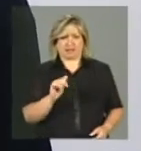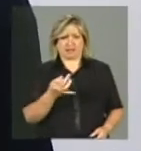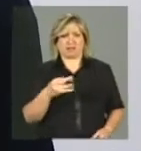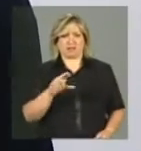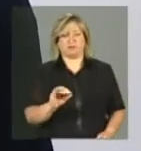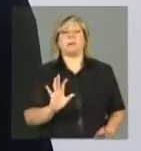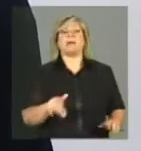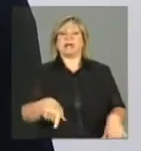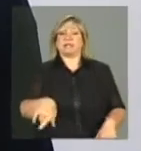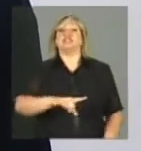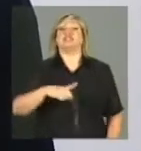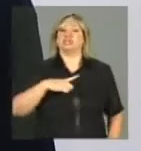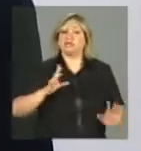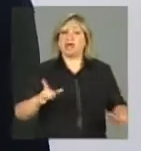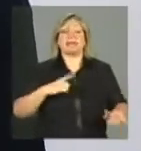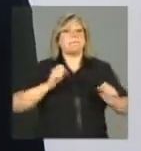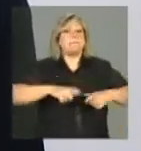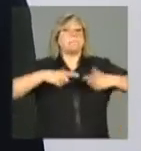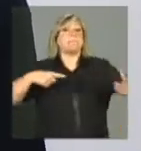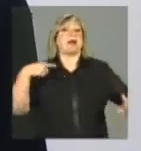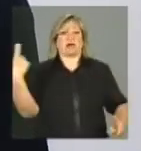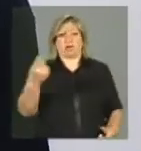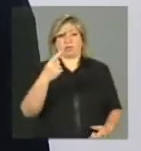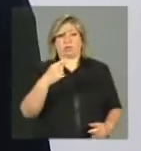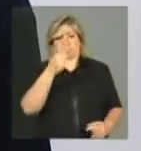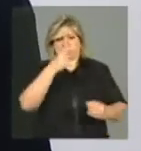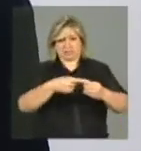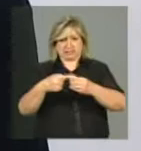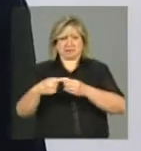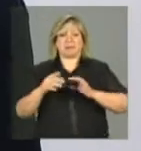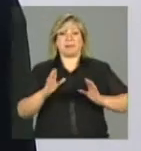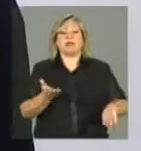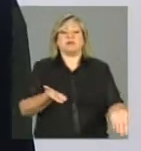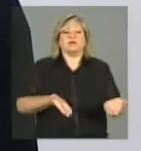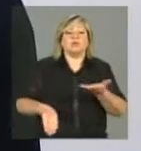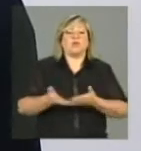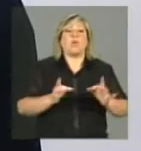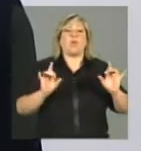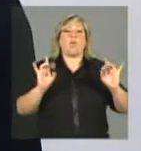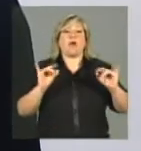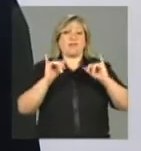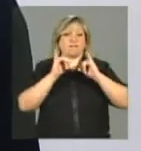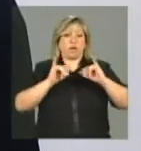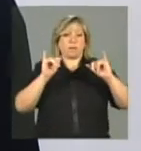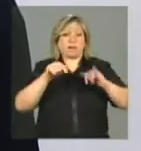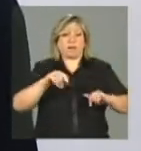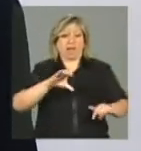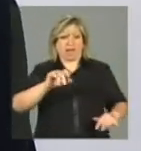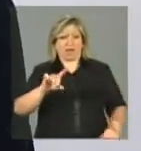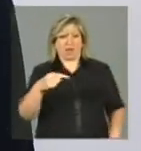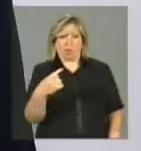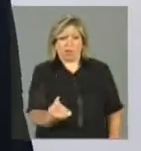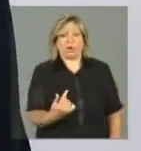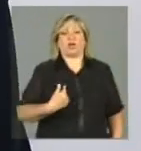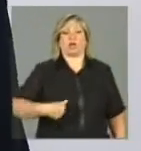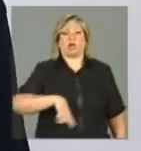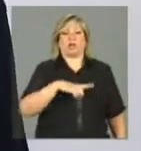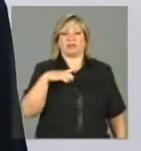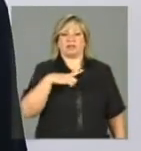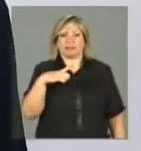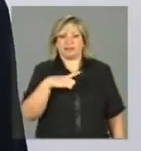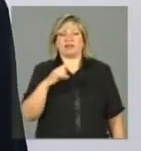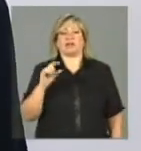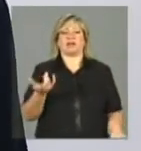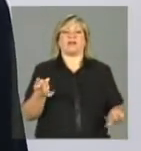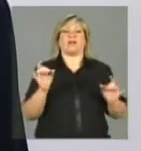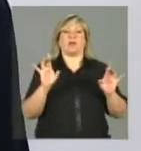maioria dos municípios e o tratamento, ou seja, a qualidade da informação que o cadastro único tem dado para a gente, a qualidade da